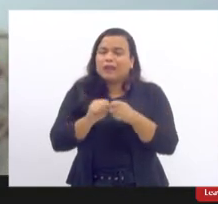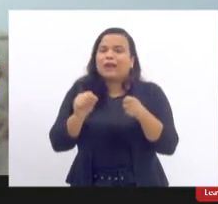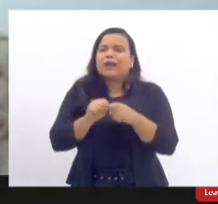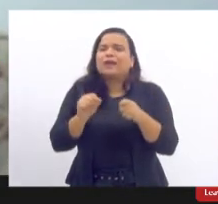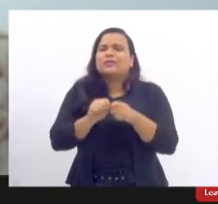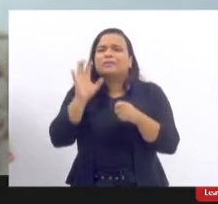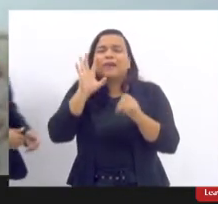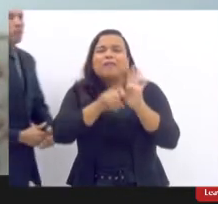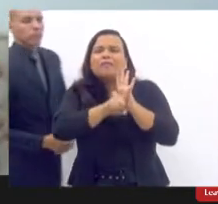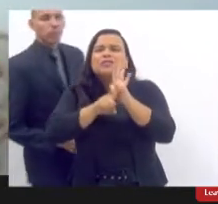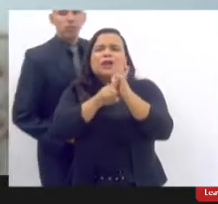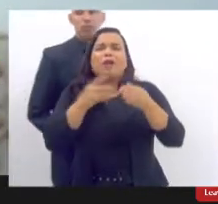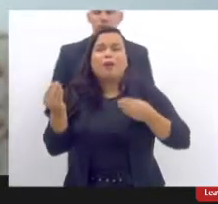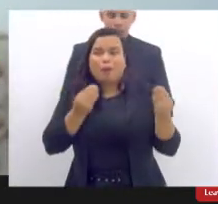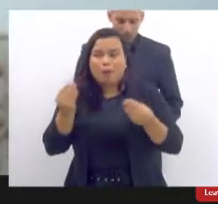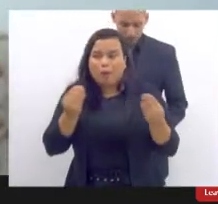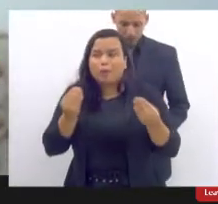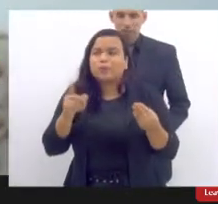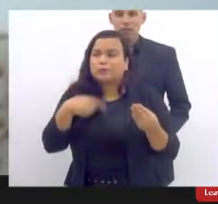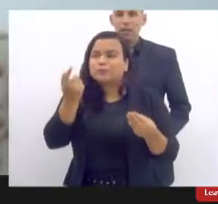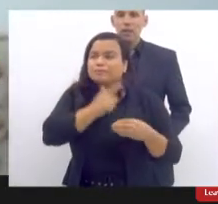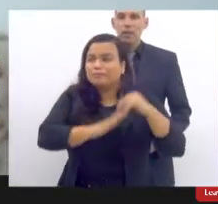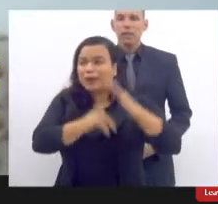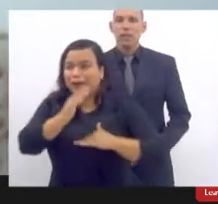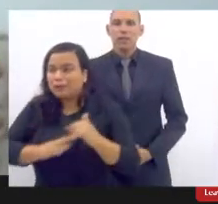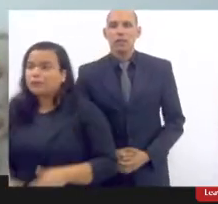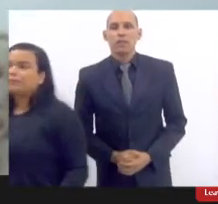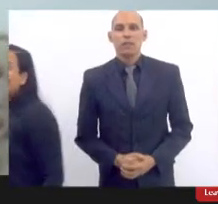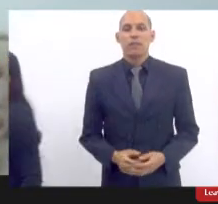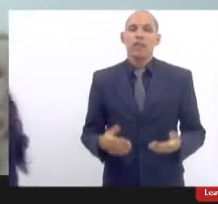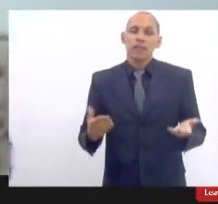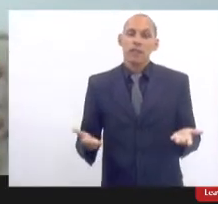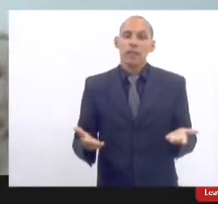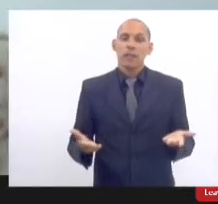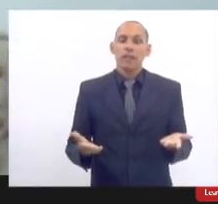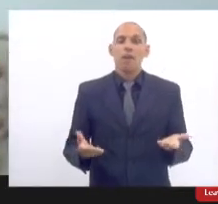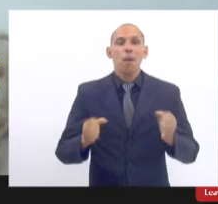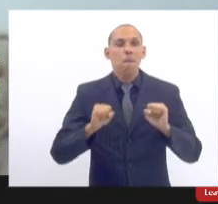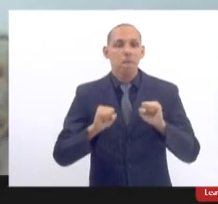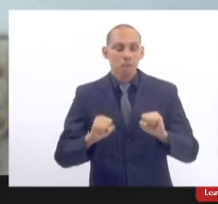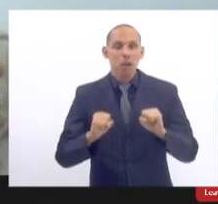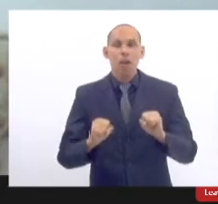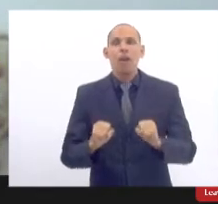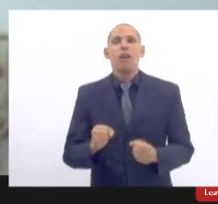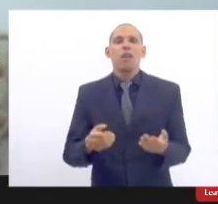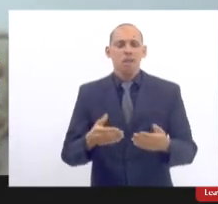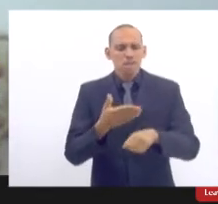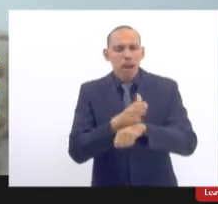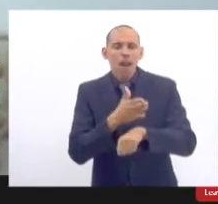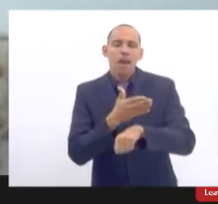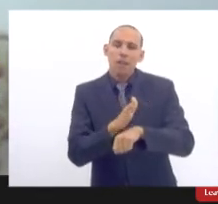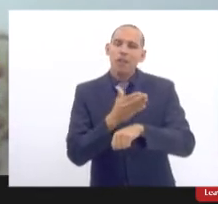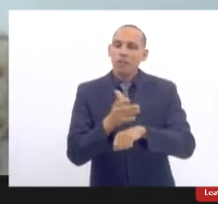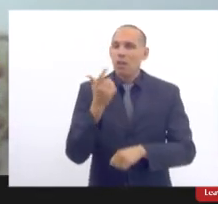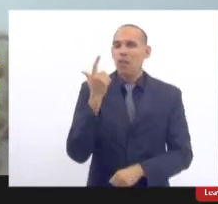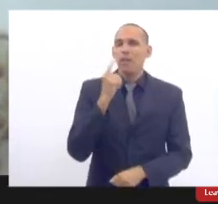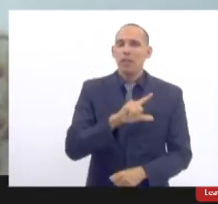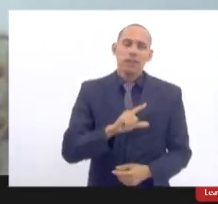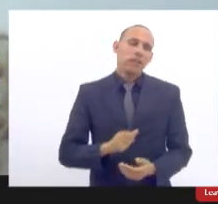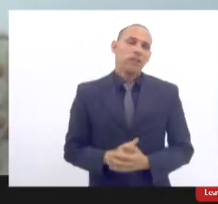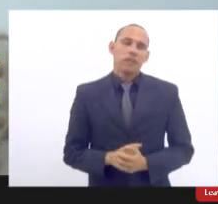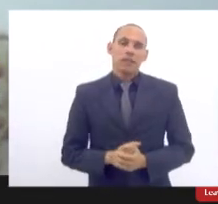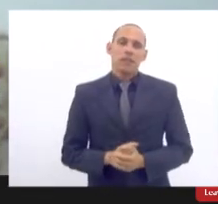como fiscalizaremos para que isso, que essa prática seja então posta em prática, enfim, para que isso seja